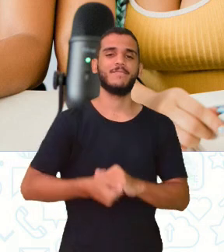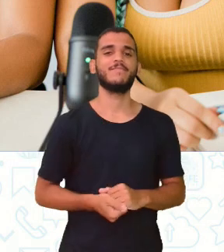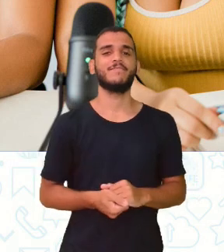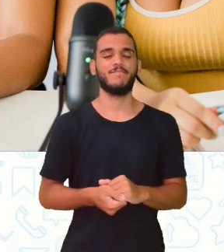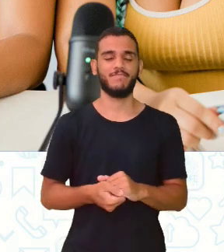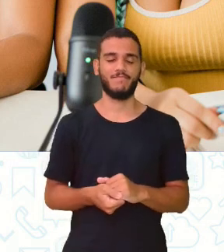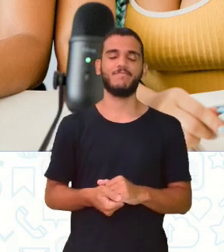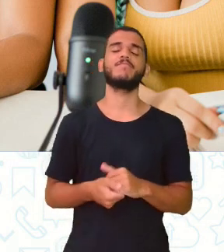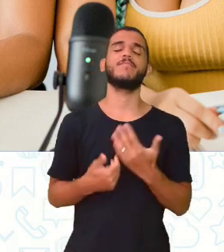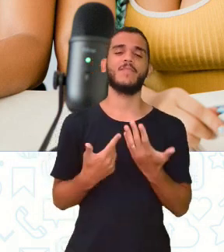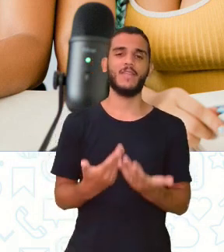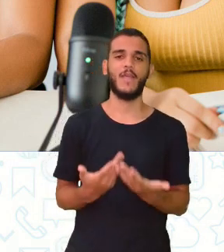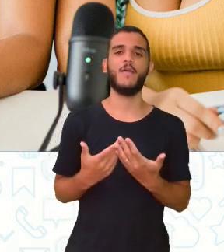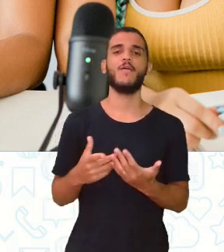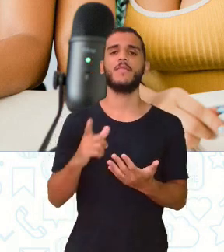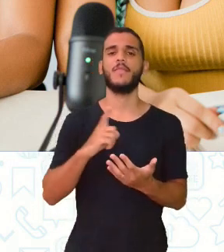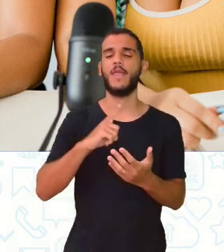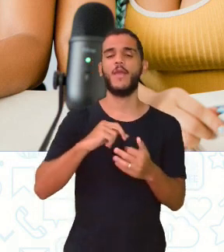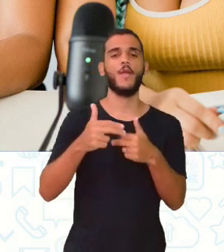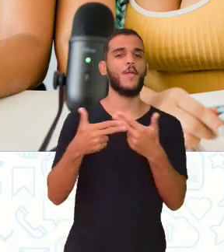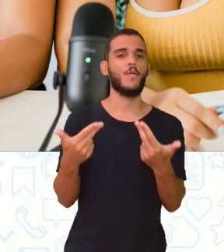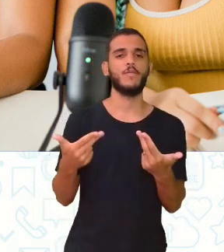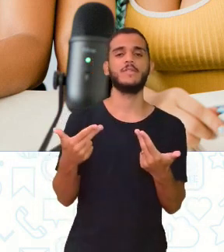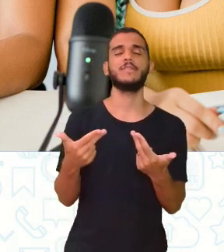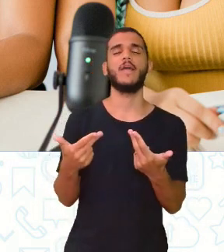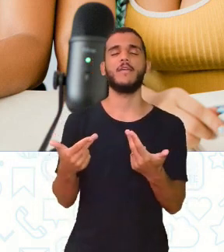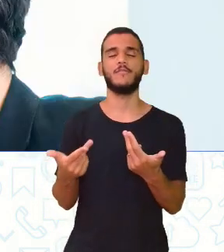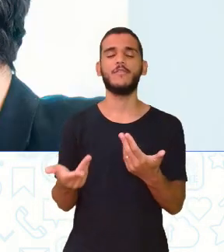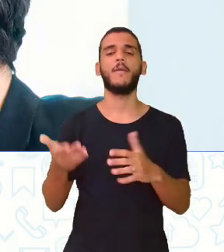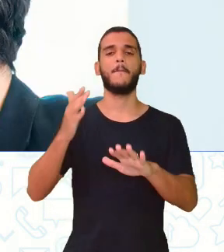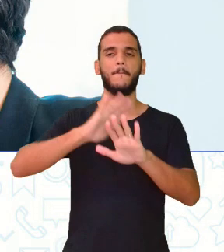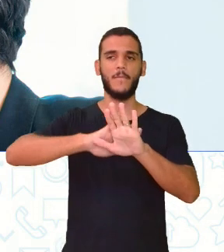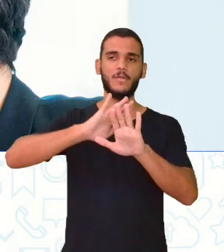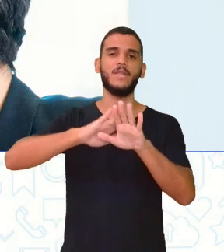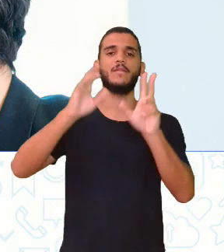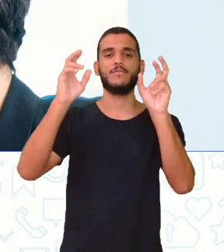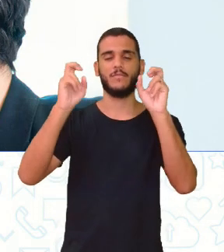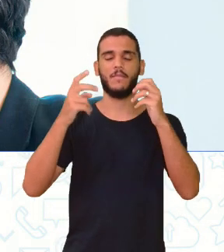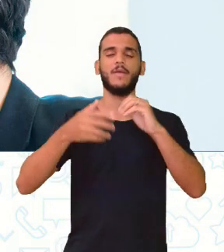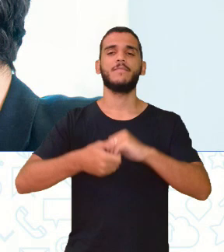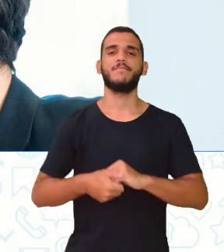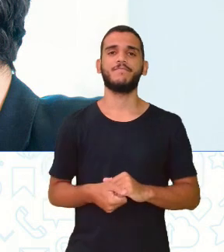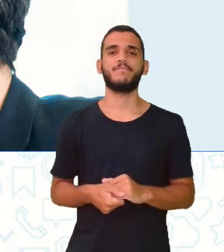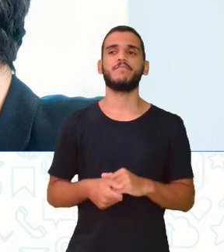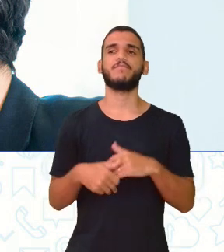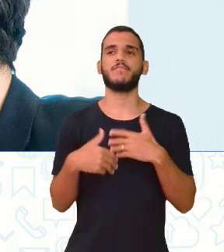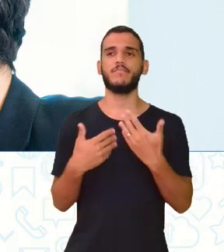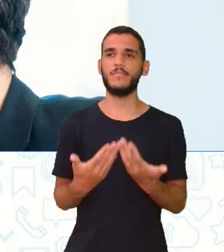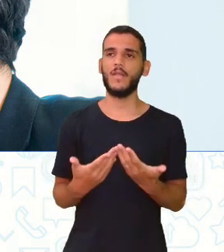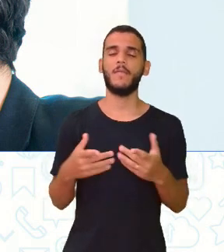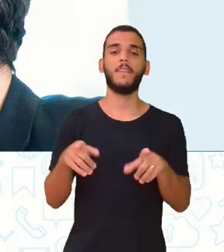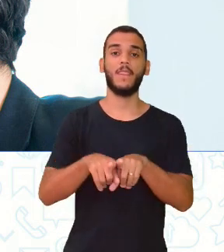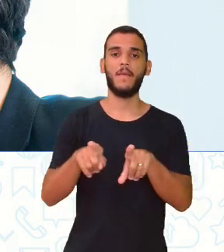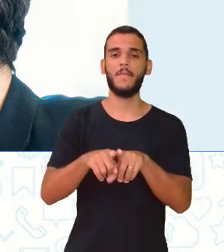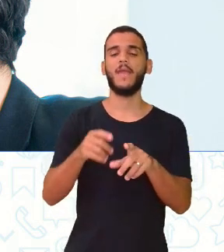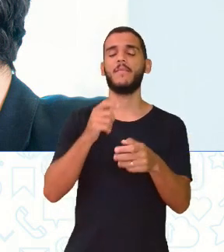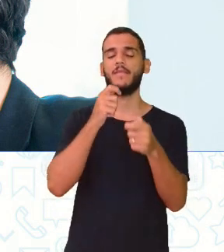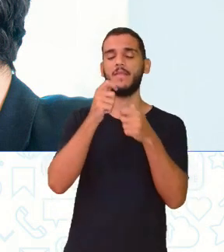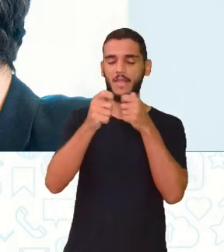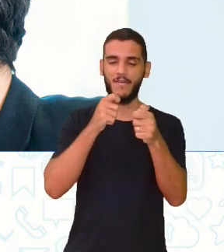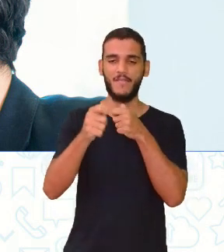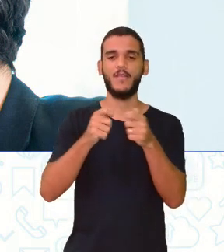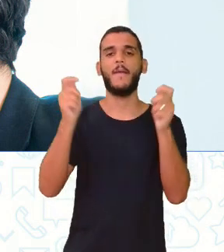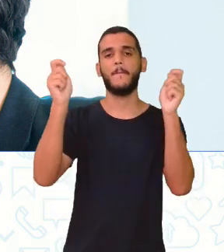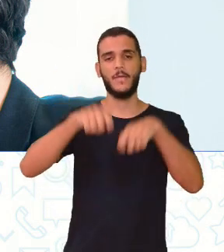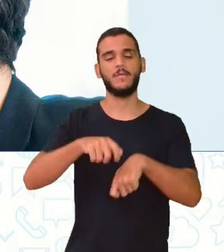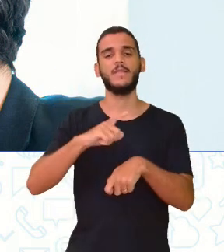Ideias, assim, exclusivas sobre um determinado tópico, setor ou tema. O estilo entrevista pode exigir bastante